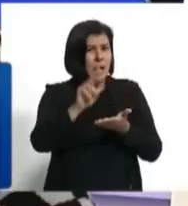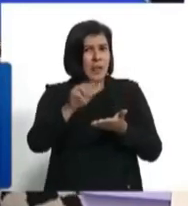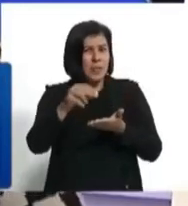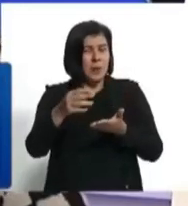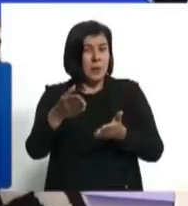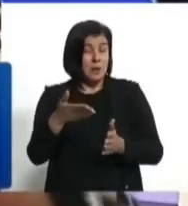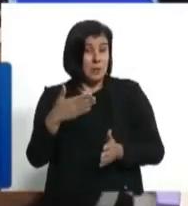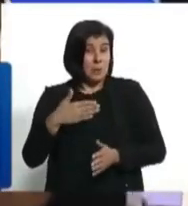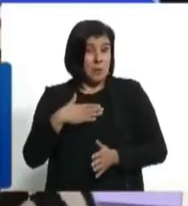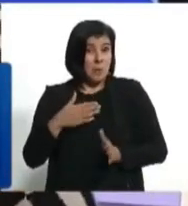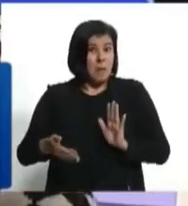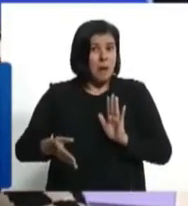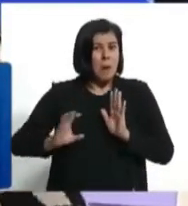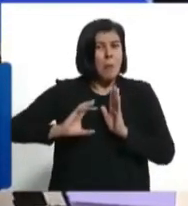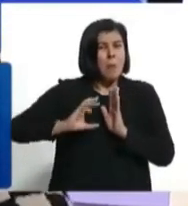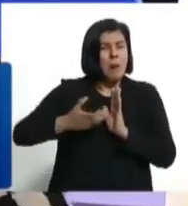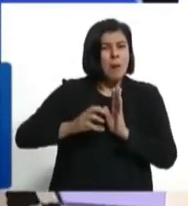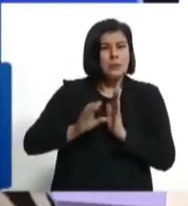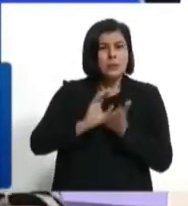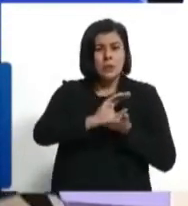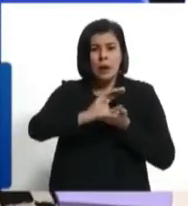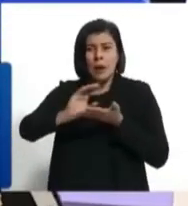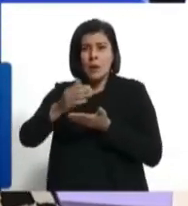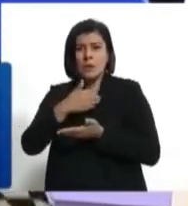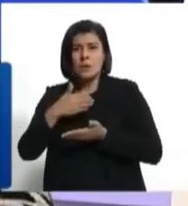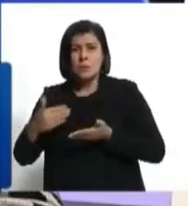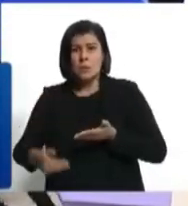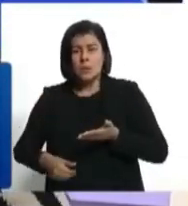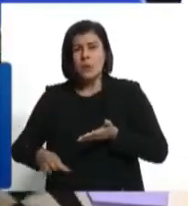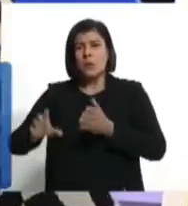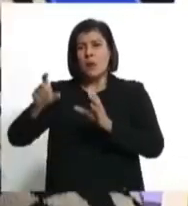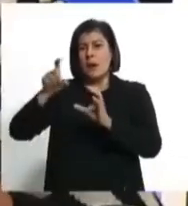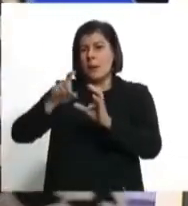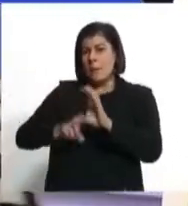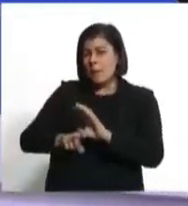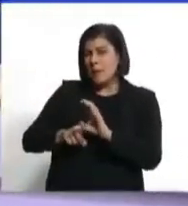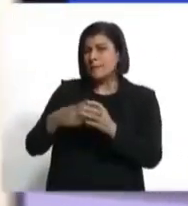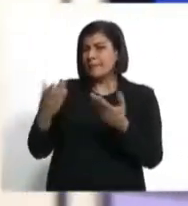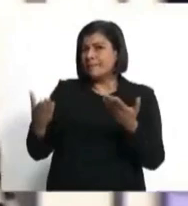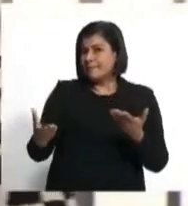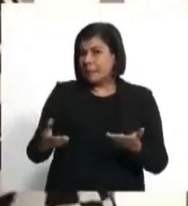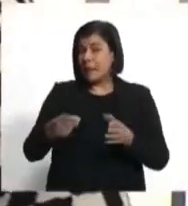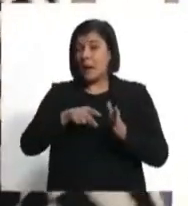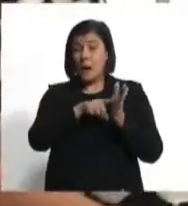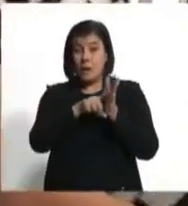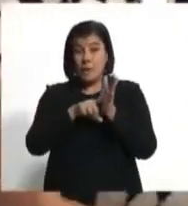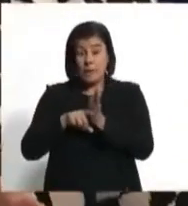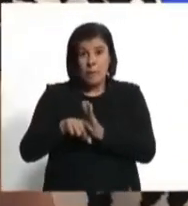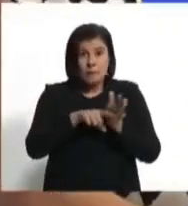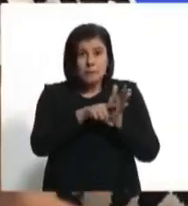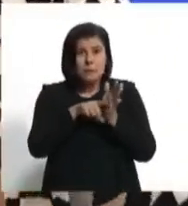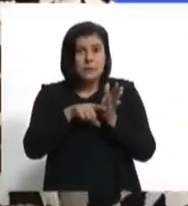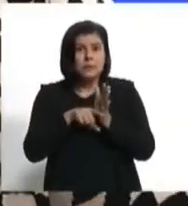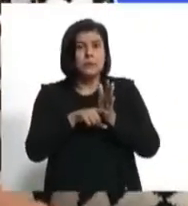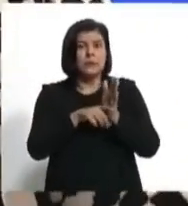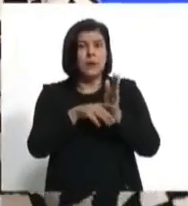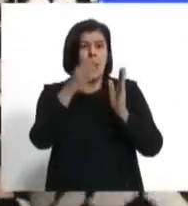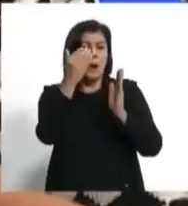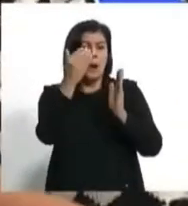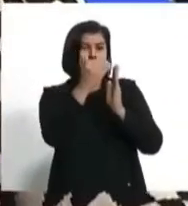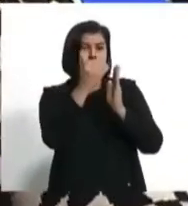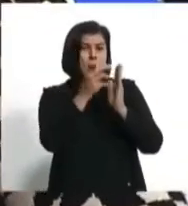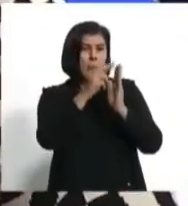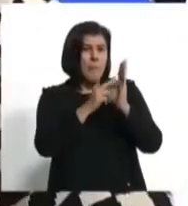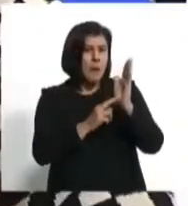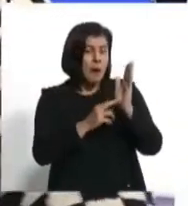do meu partido com recursos públicos, com empréstimos suspeitos que estão sendo investigados. E esse relatório vai ser entregue no futuro